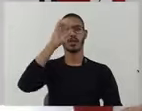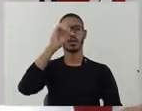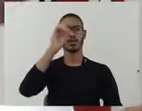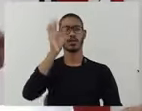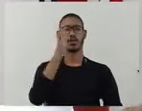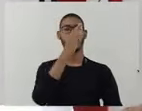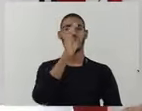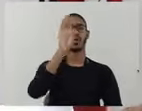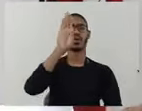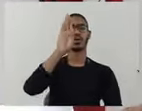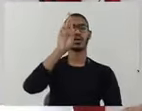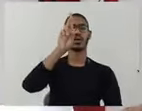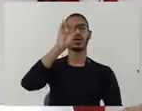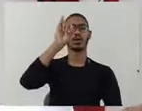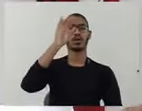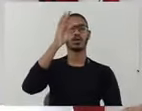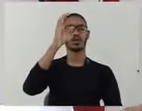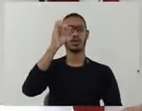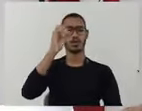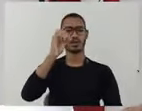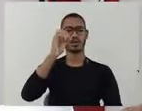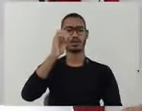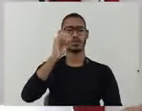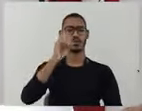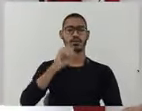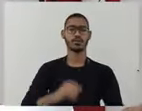ou uma determinada vereador, vereador.